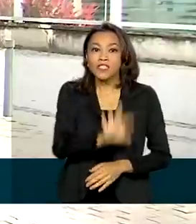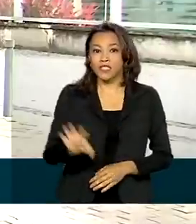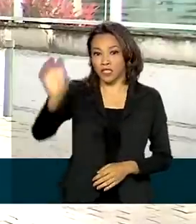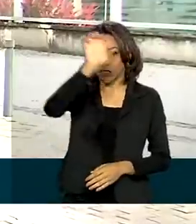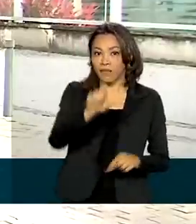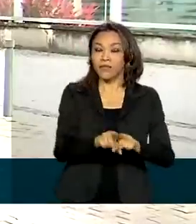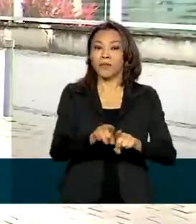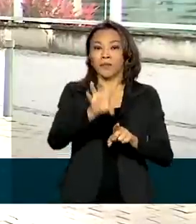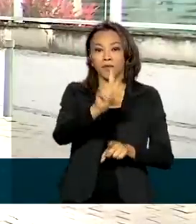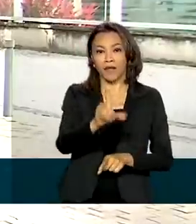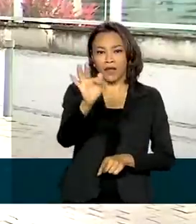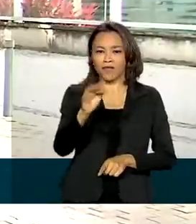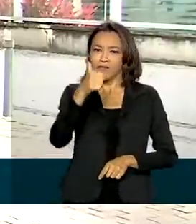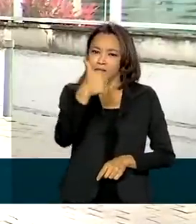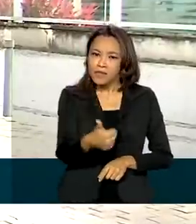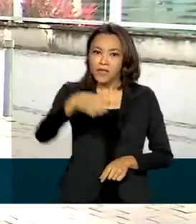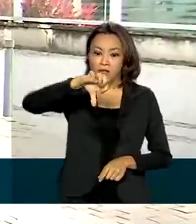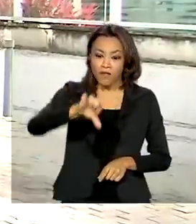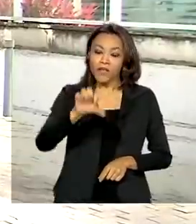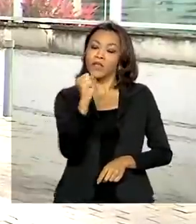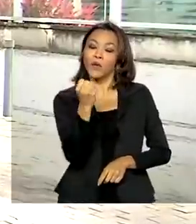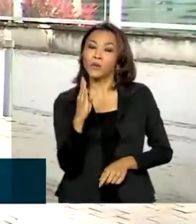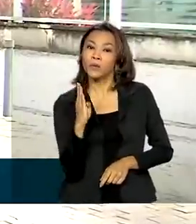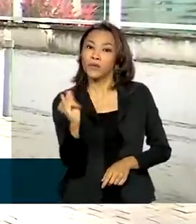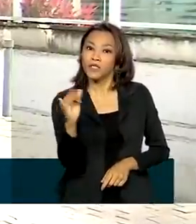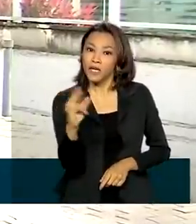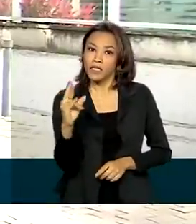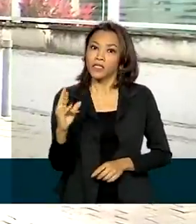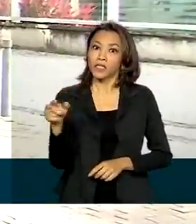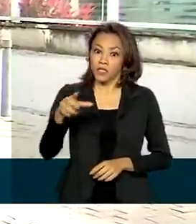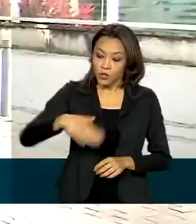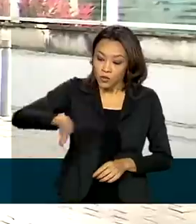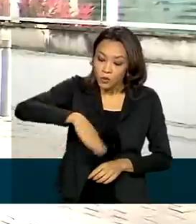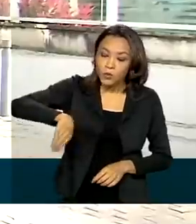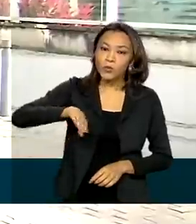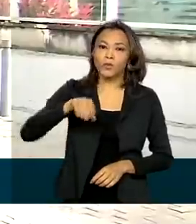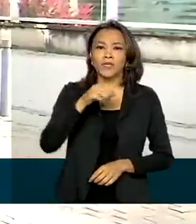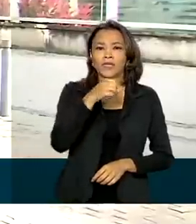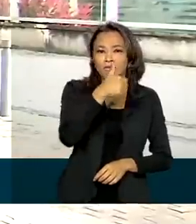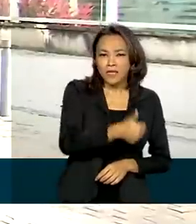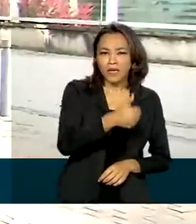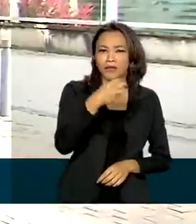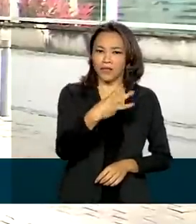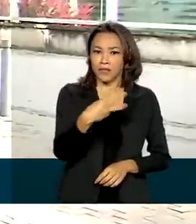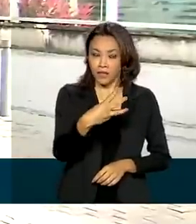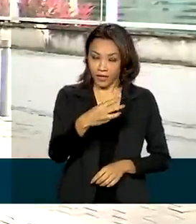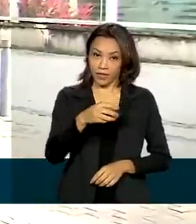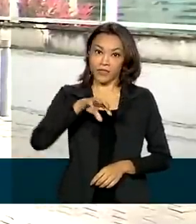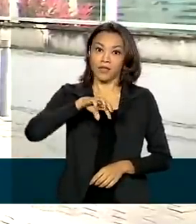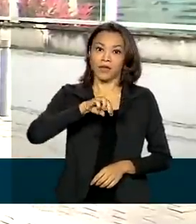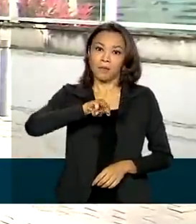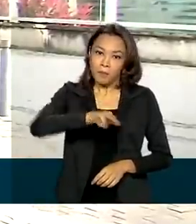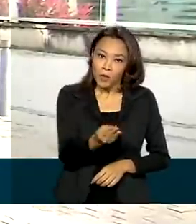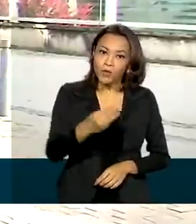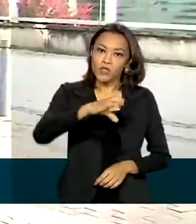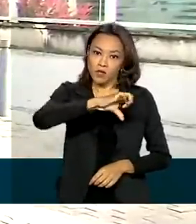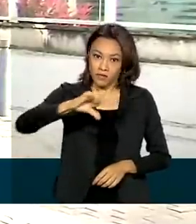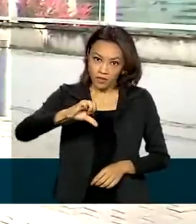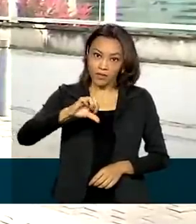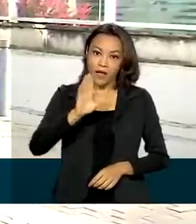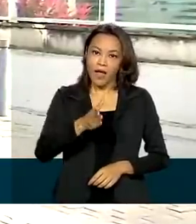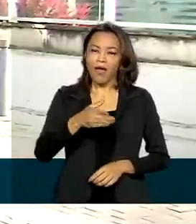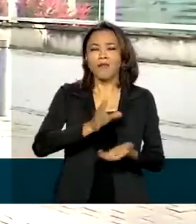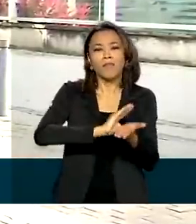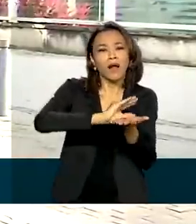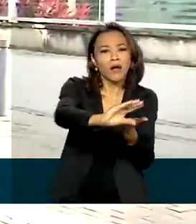198 bilhões de reais. Desse total, 133 bilhões e 900 milhões de reais foram para serviços de